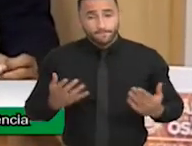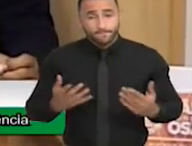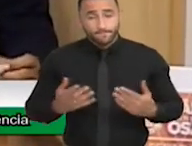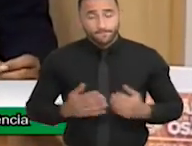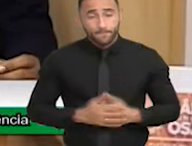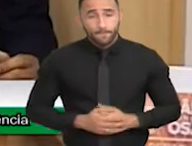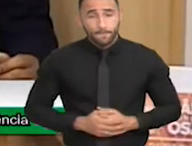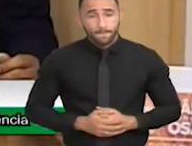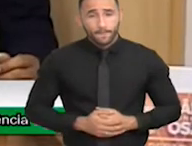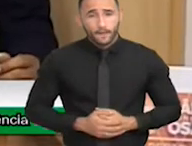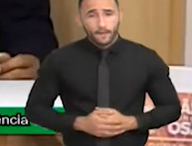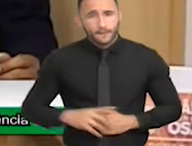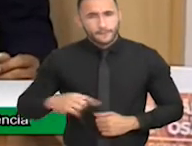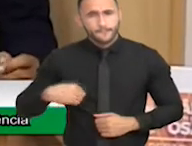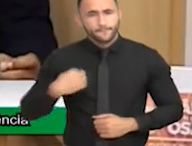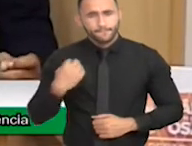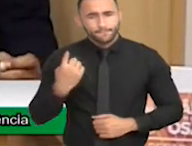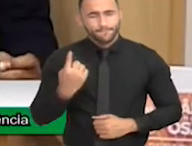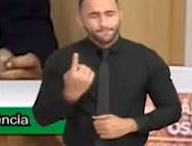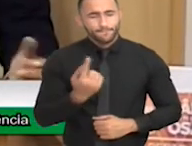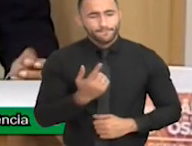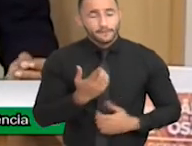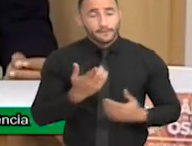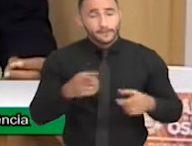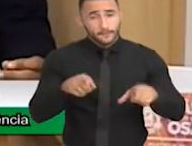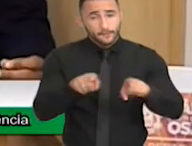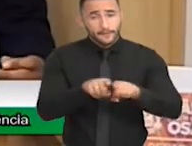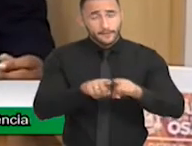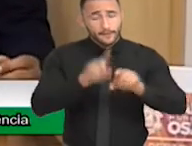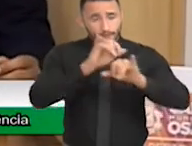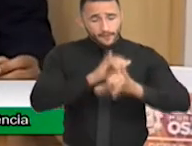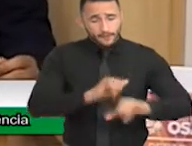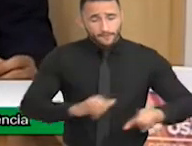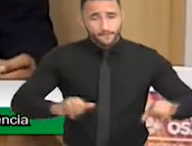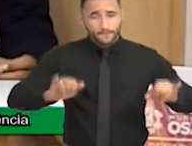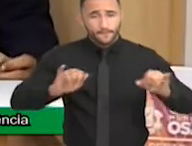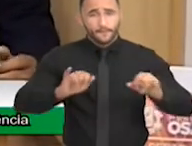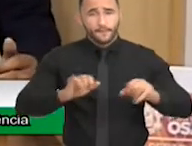a gente também gostaria de deixar registrado que